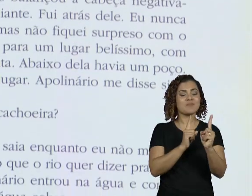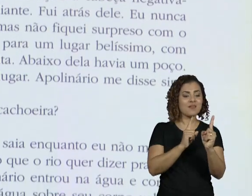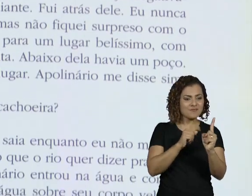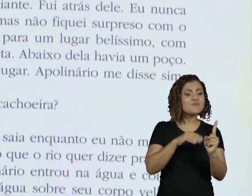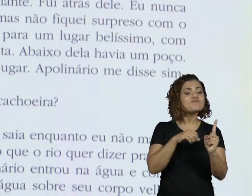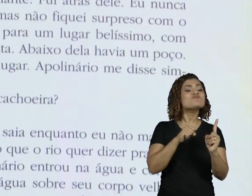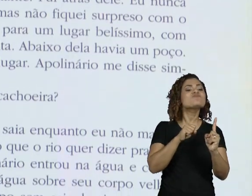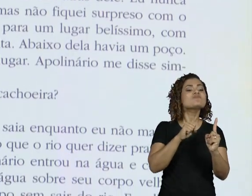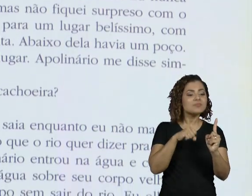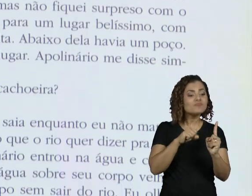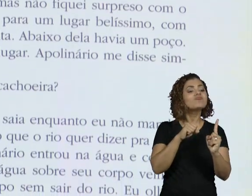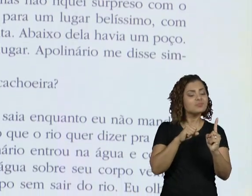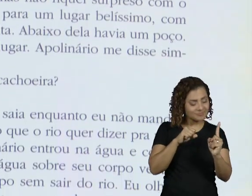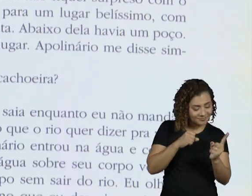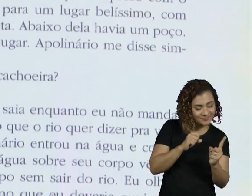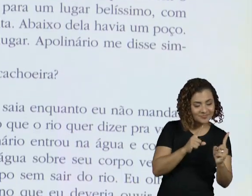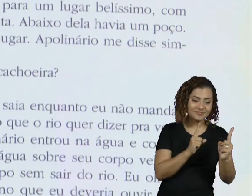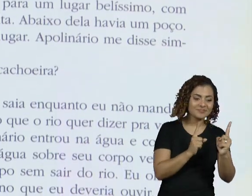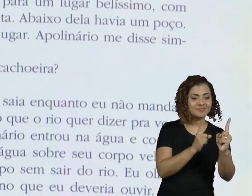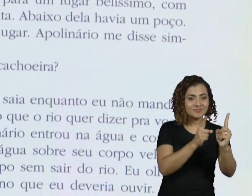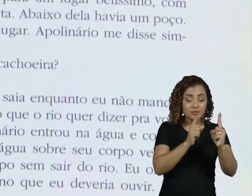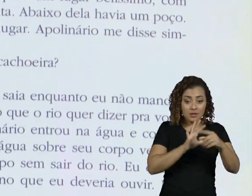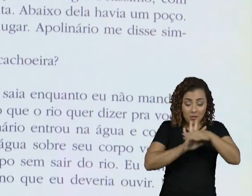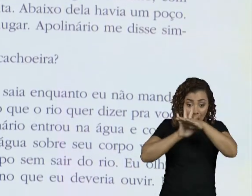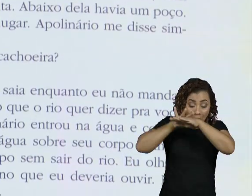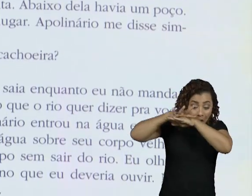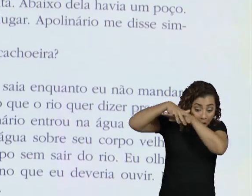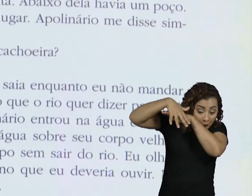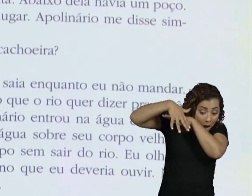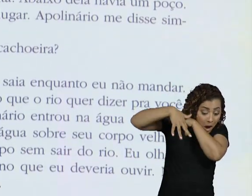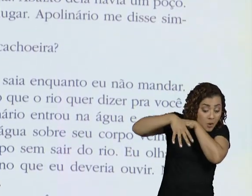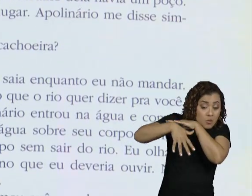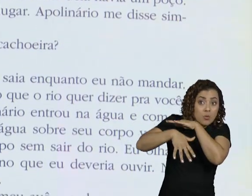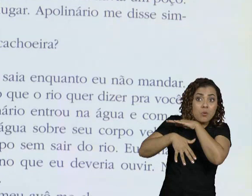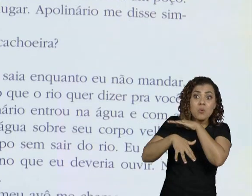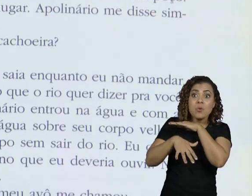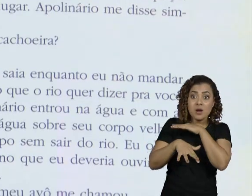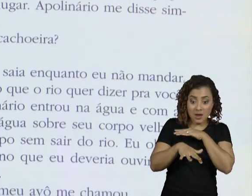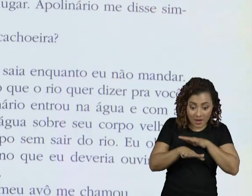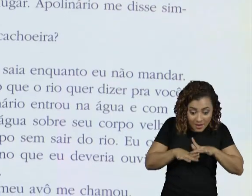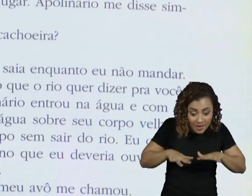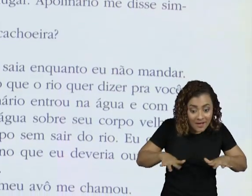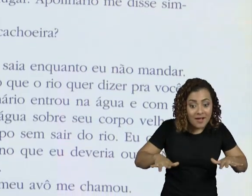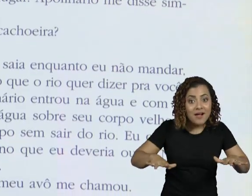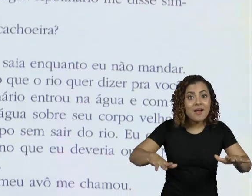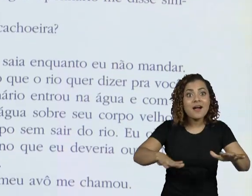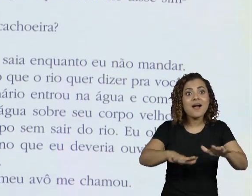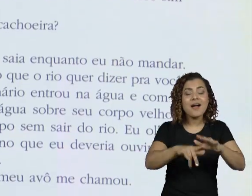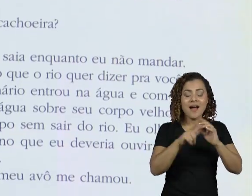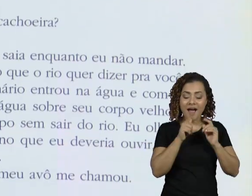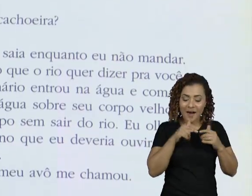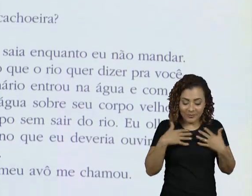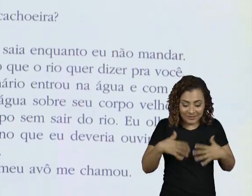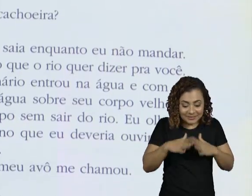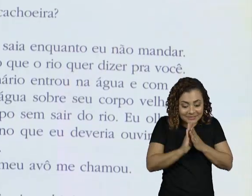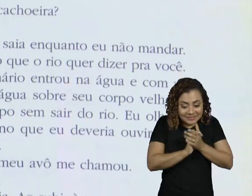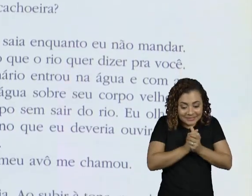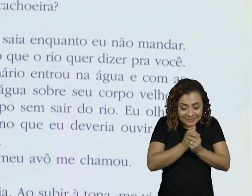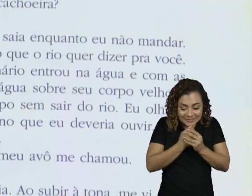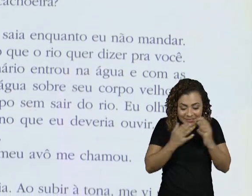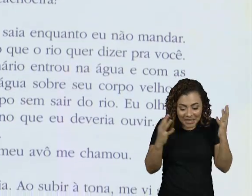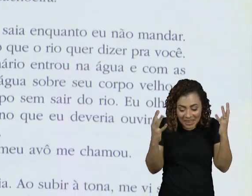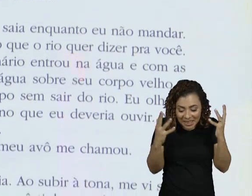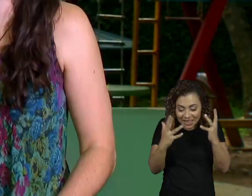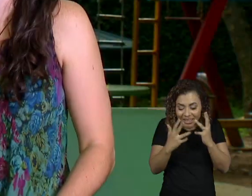para um lugar belíssimo, com uma queda d'água mais ou menos alta. Abaixo dela vi um poço. Fiquei encantado com a